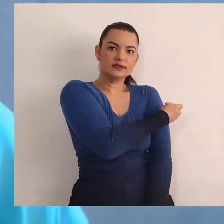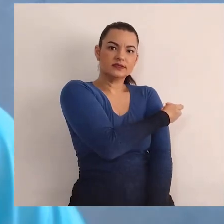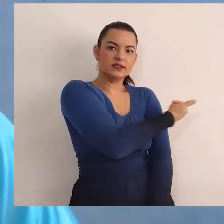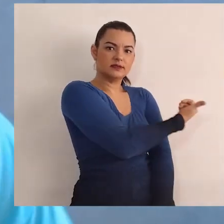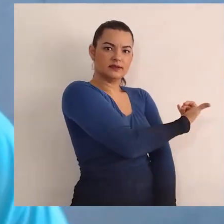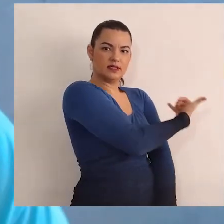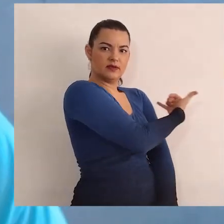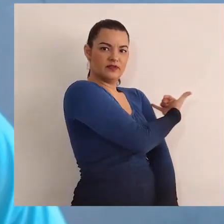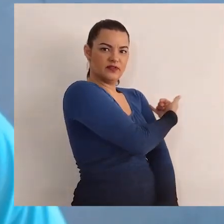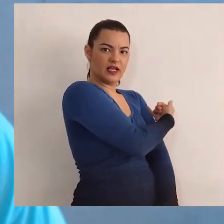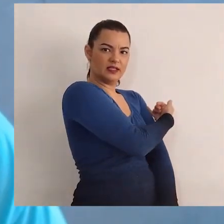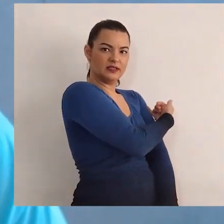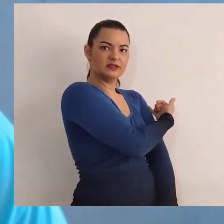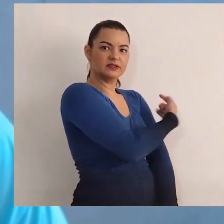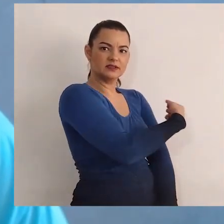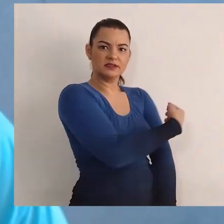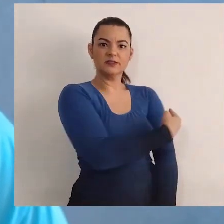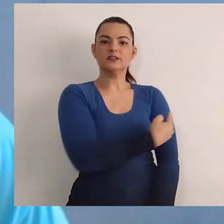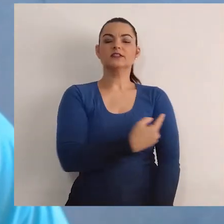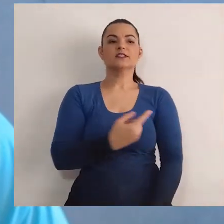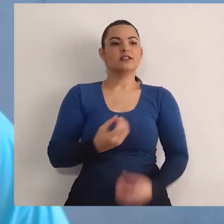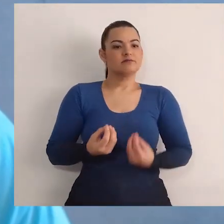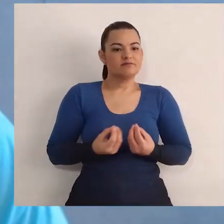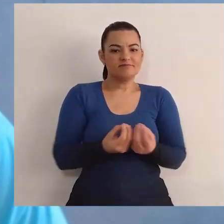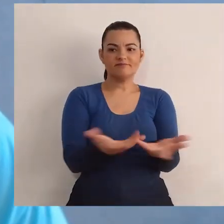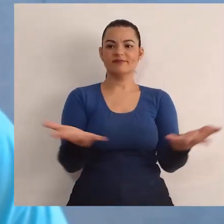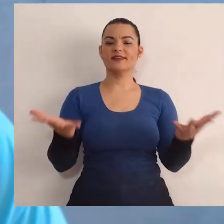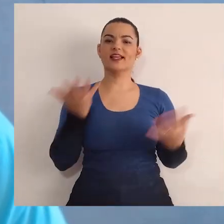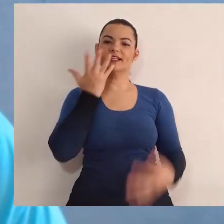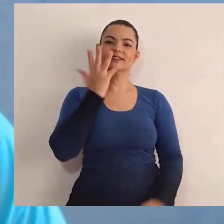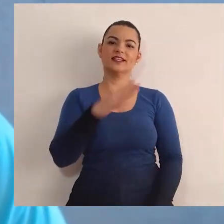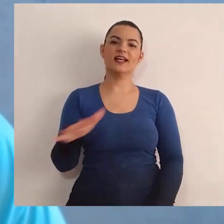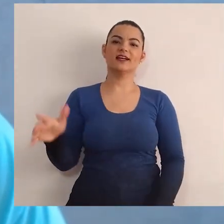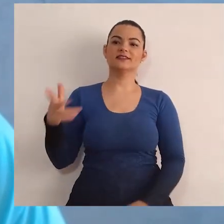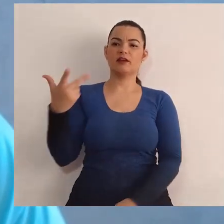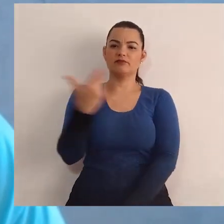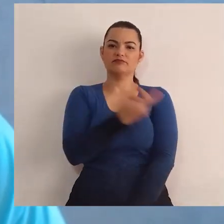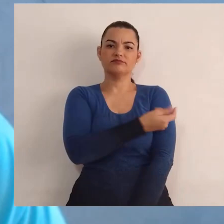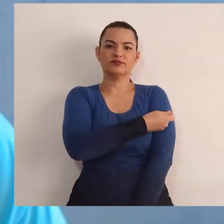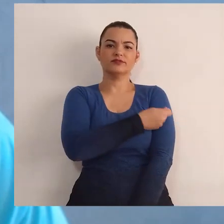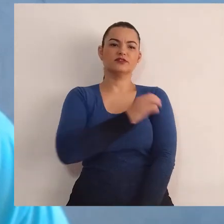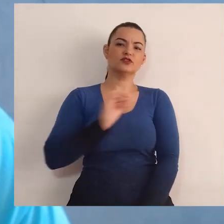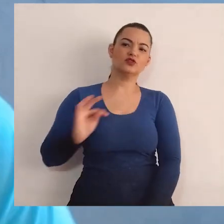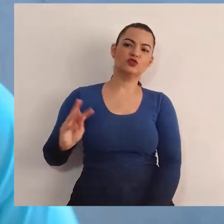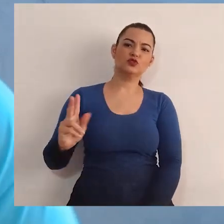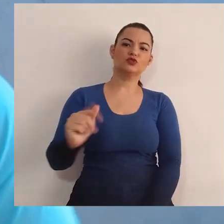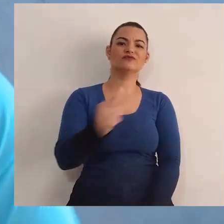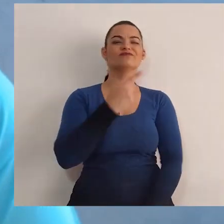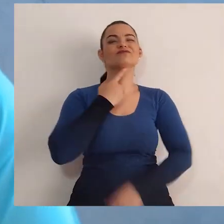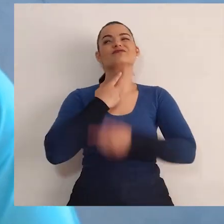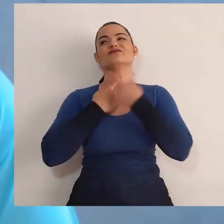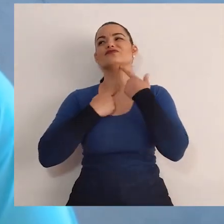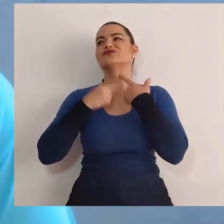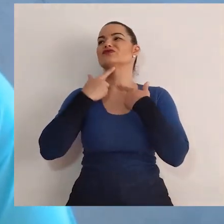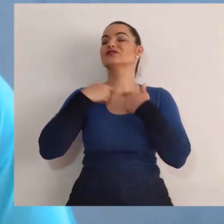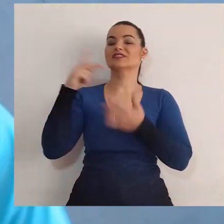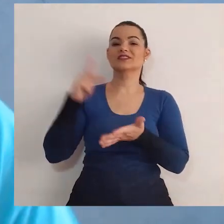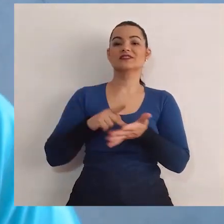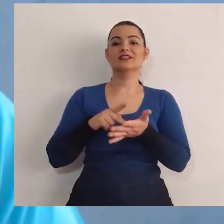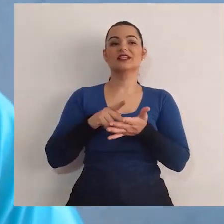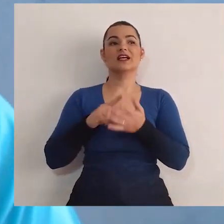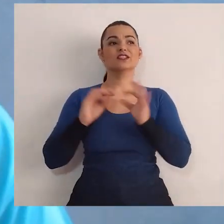aplicar as doses de proteção aí para todas as crianças. O meu maior